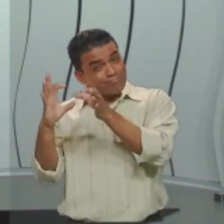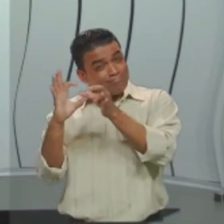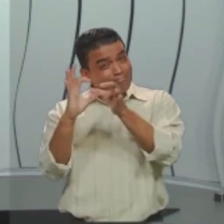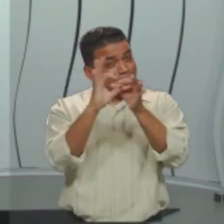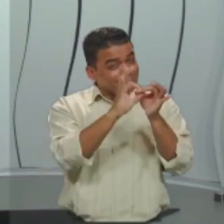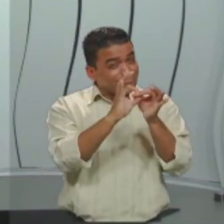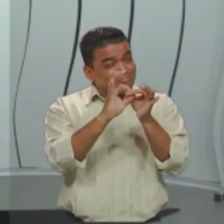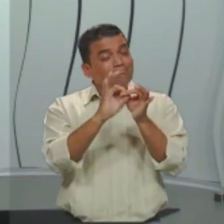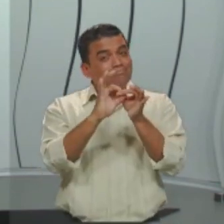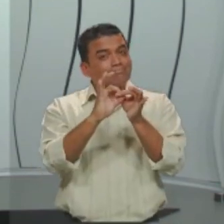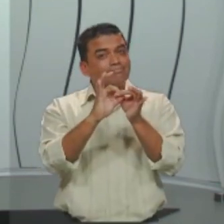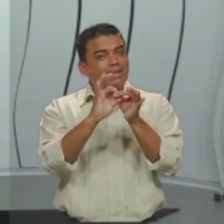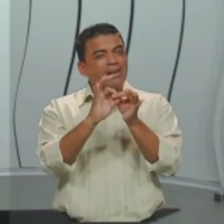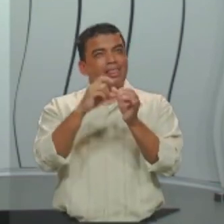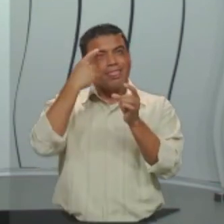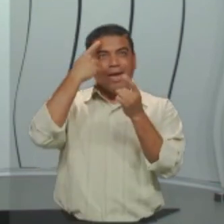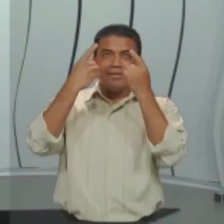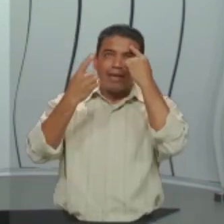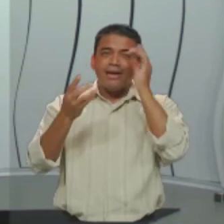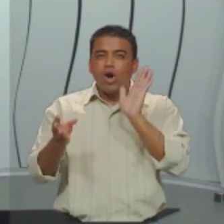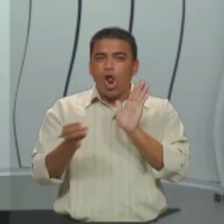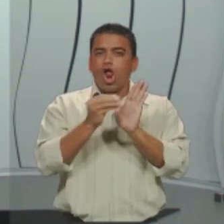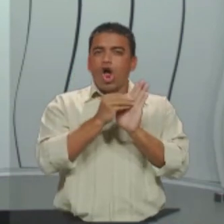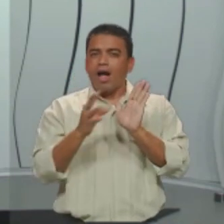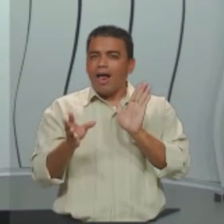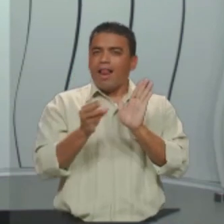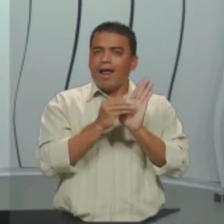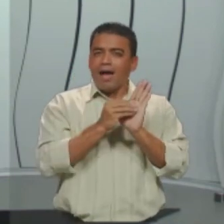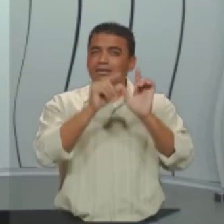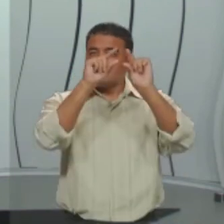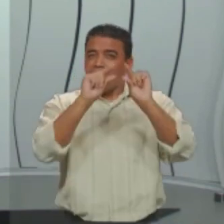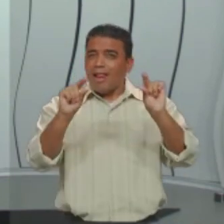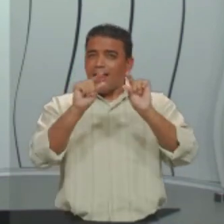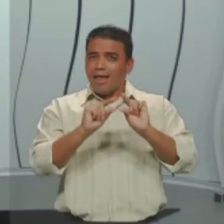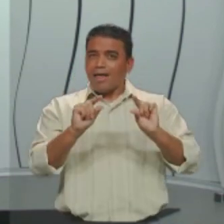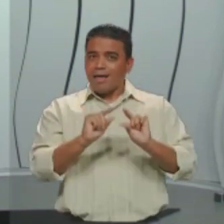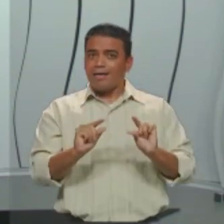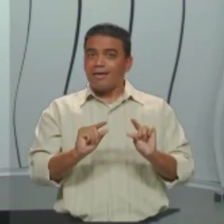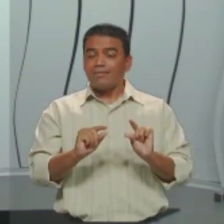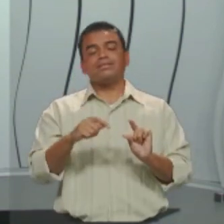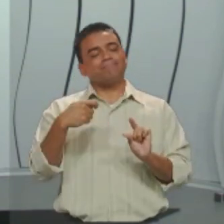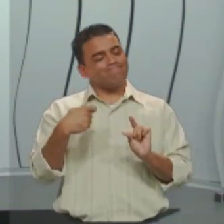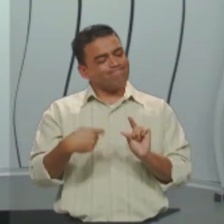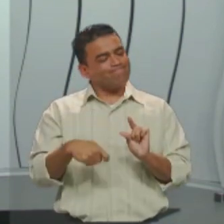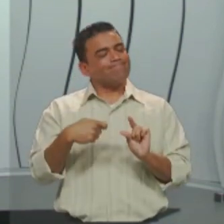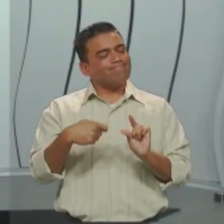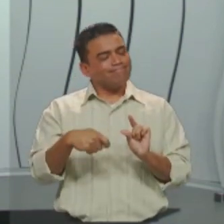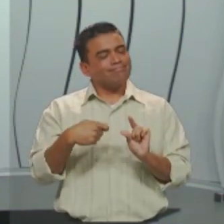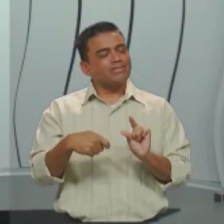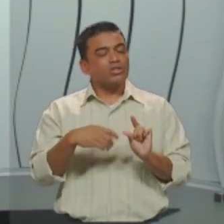A ligação entre as ideias. A ligação entre as orações. Você vai precisar